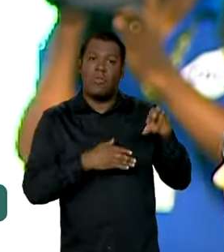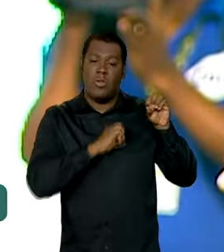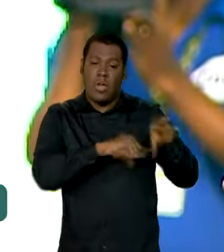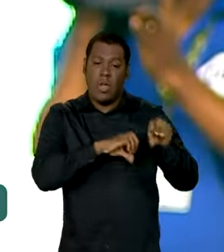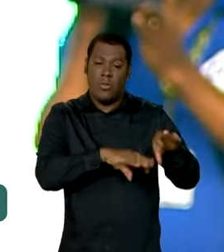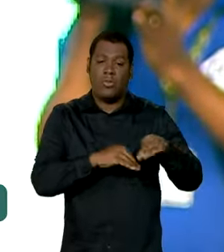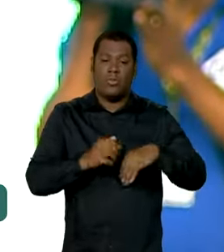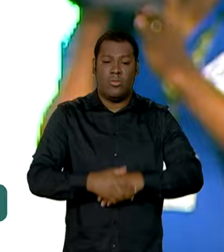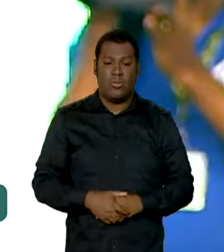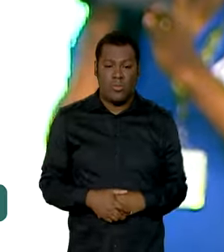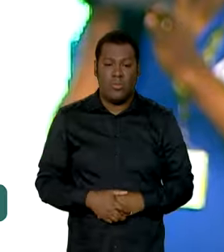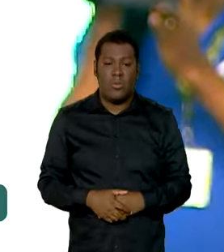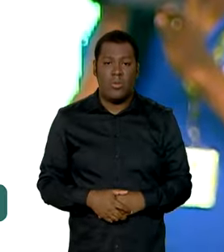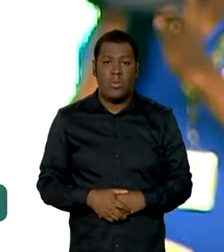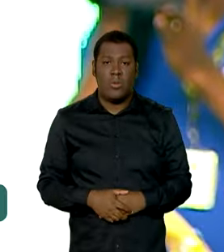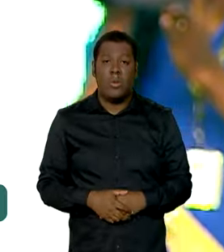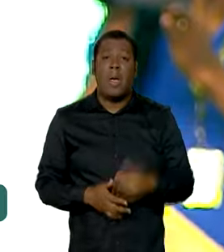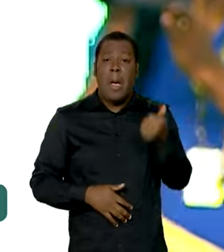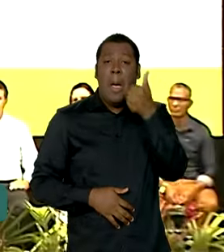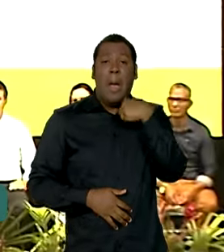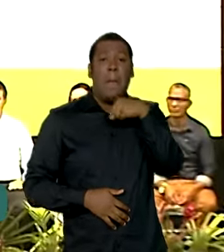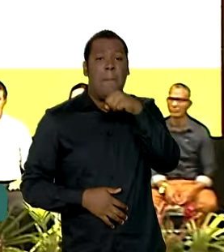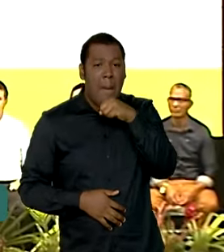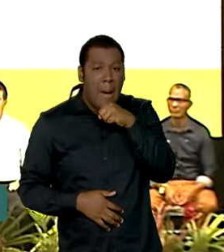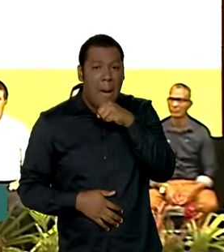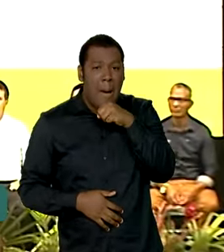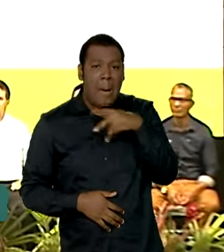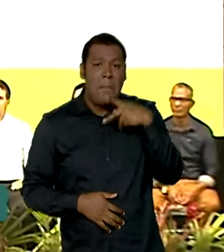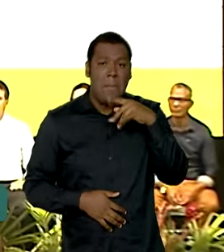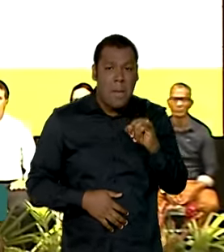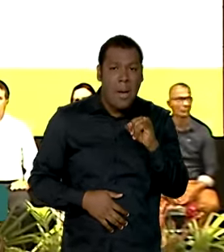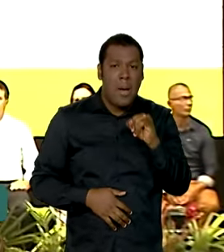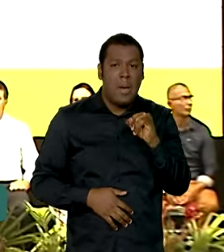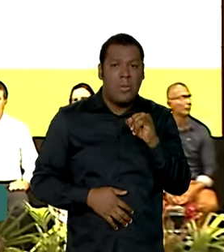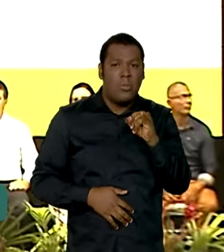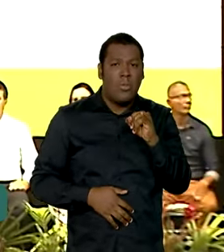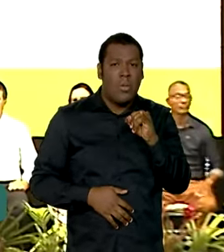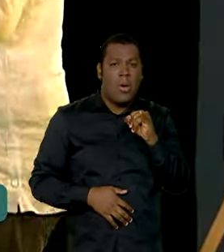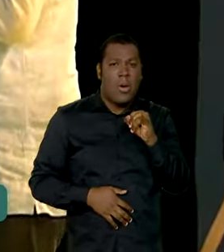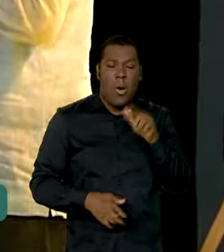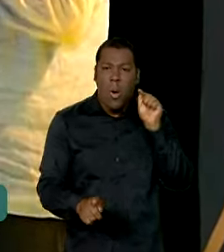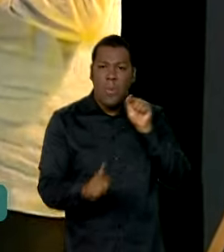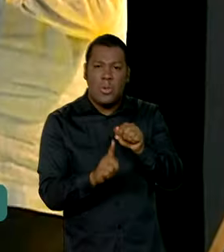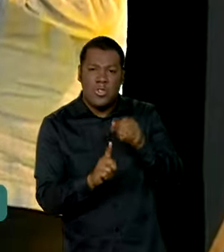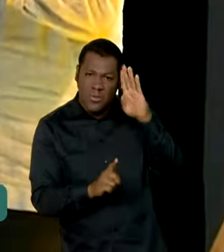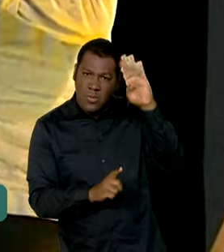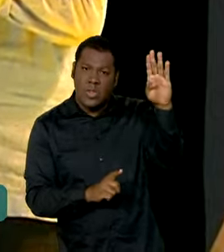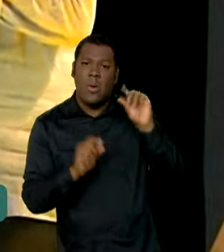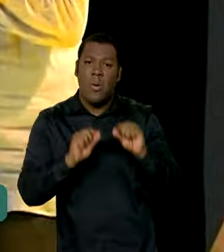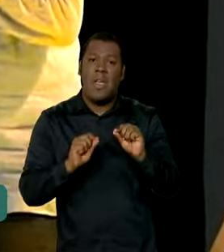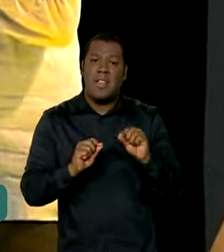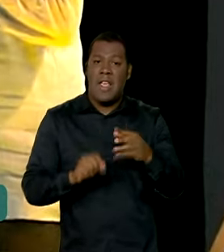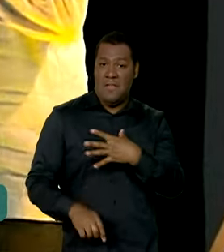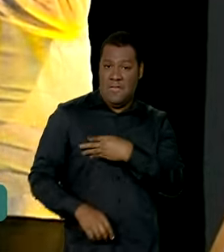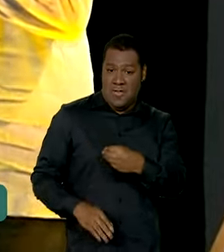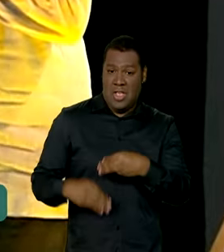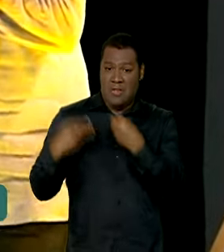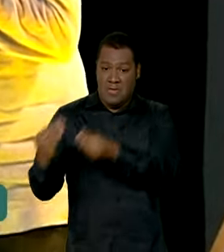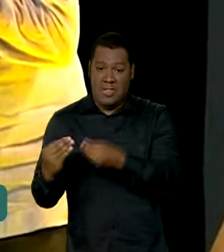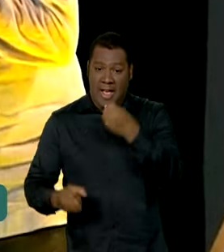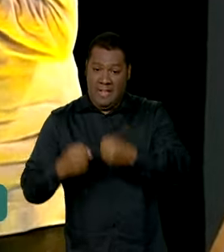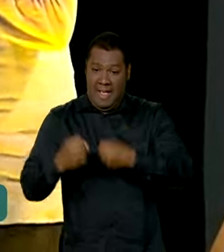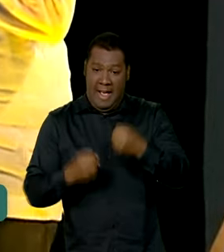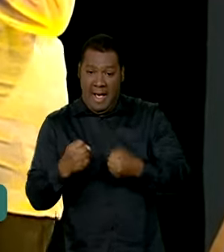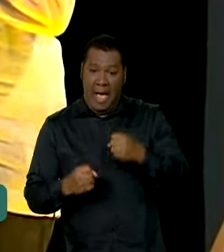o maior patrimônio que uma mãe quer deixar para os seus filhos não é uma casa ou um carro, é um